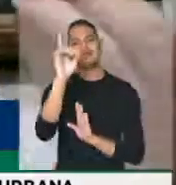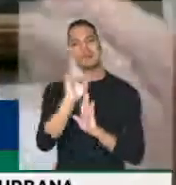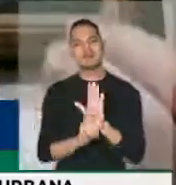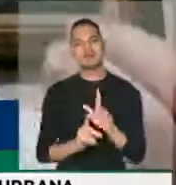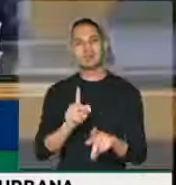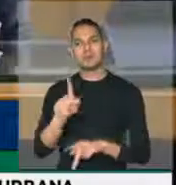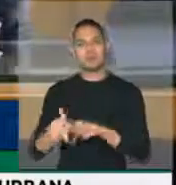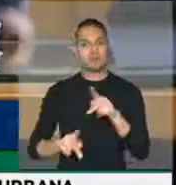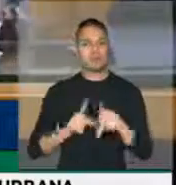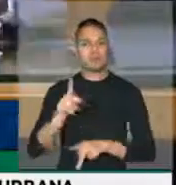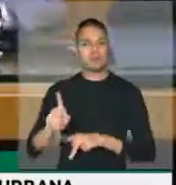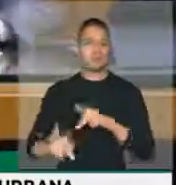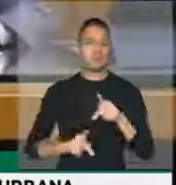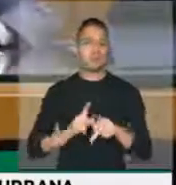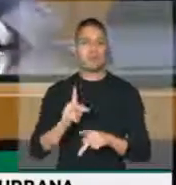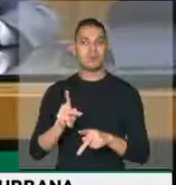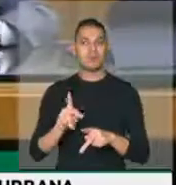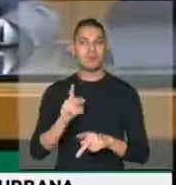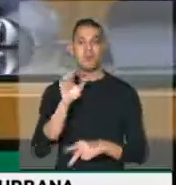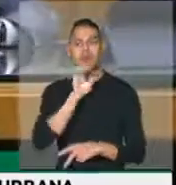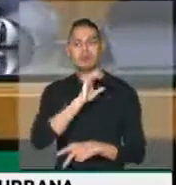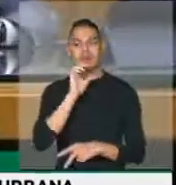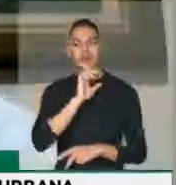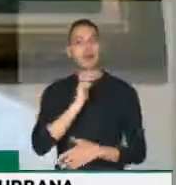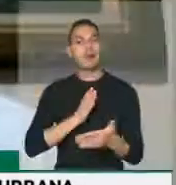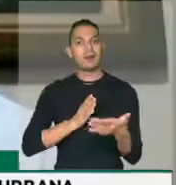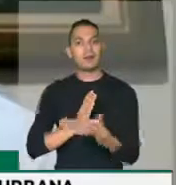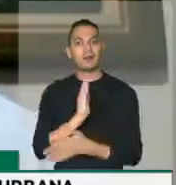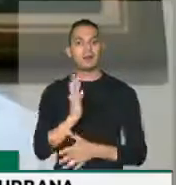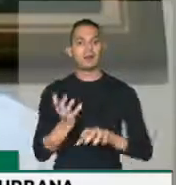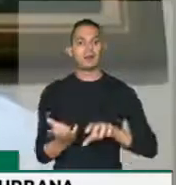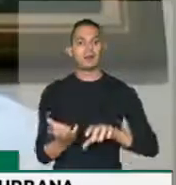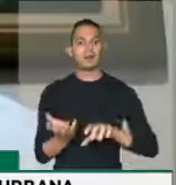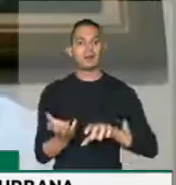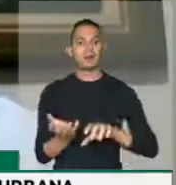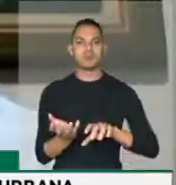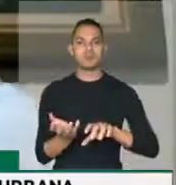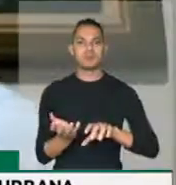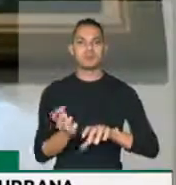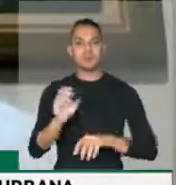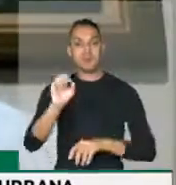esse início emergencial aprovado pelo Congresso Nacional. Sim. Sim.